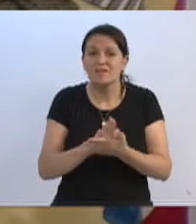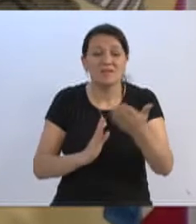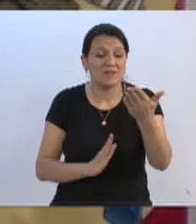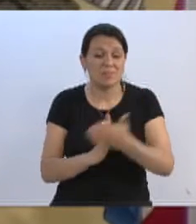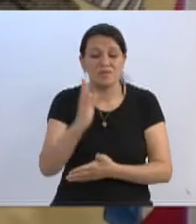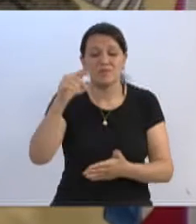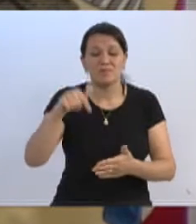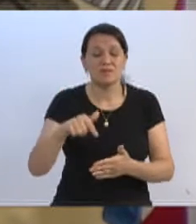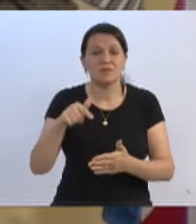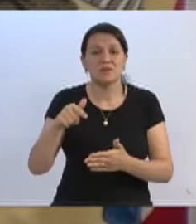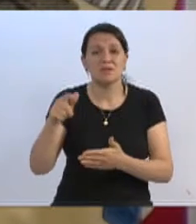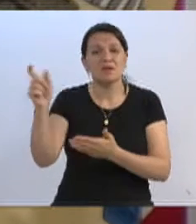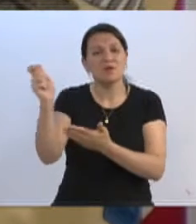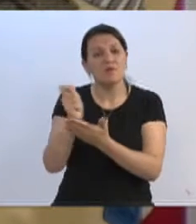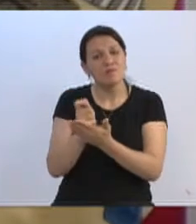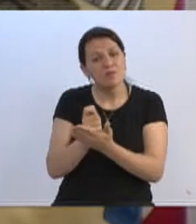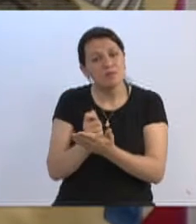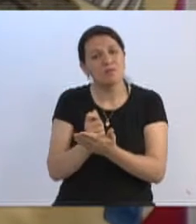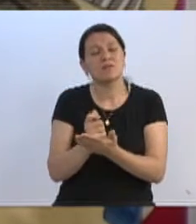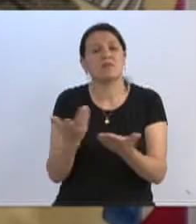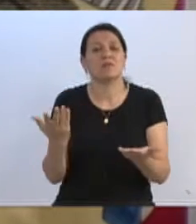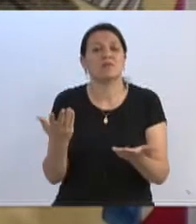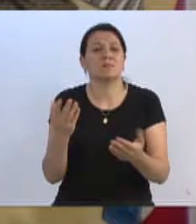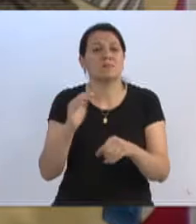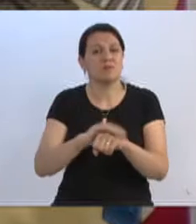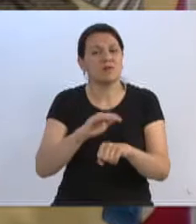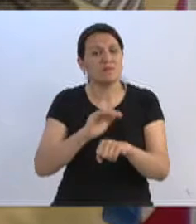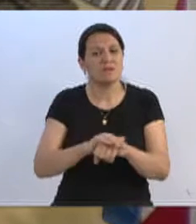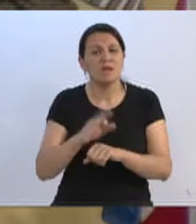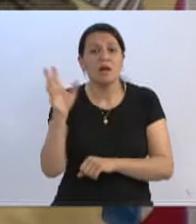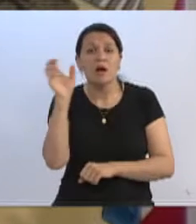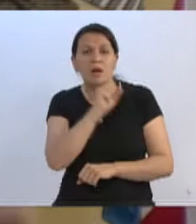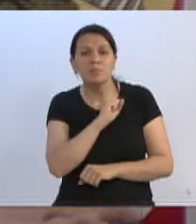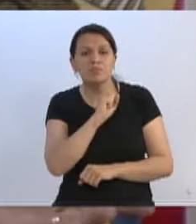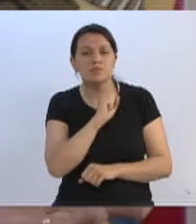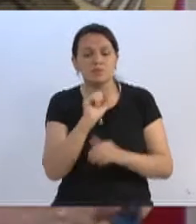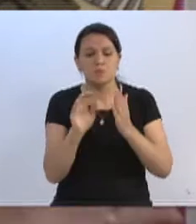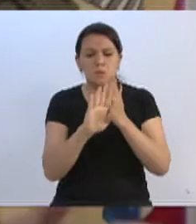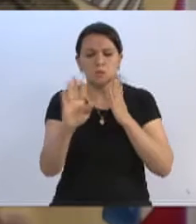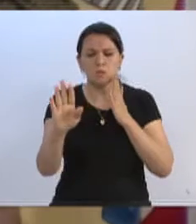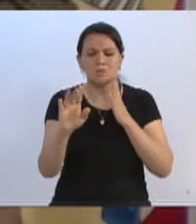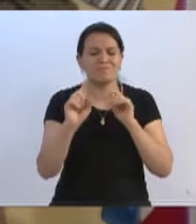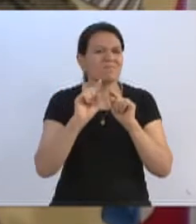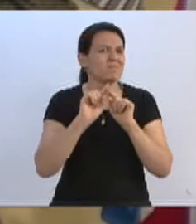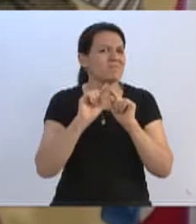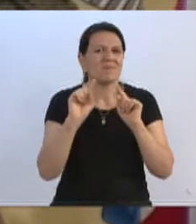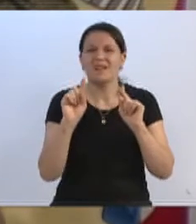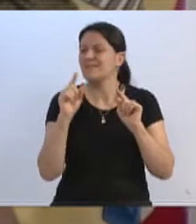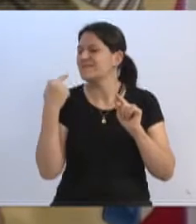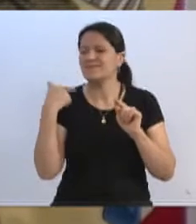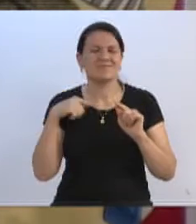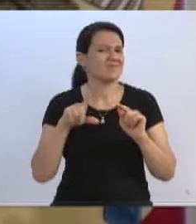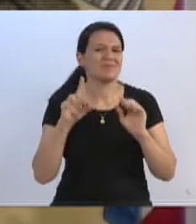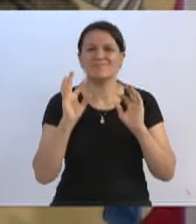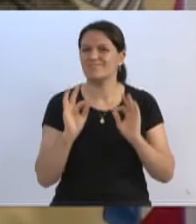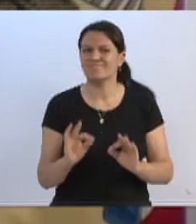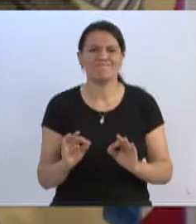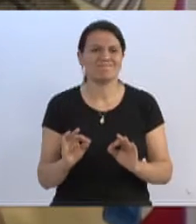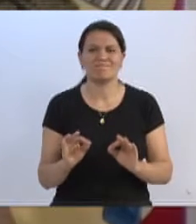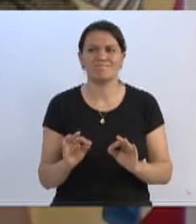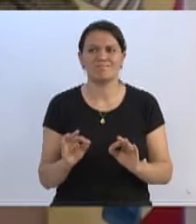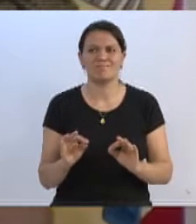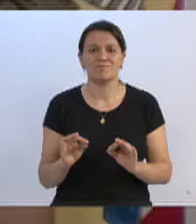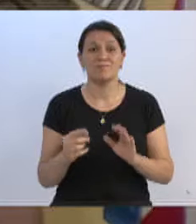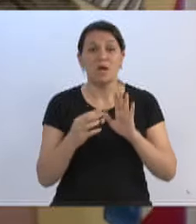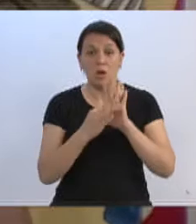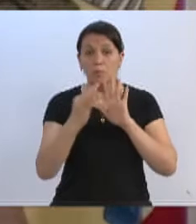casa um possível financiamento para fazer essas pavimentações e agilizar o andamento da fila de espera, mas, pelo visto, não deu certo. E fica aqui